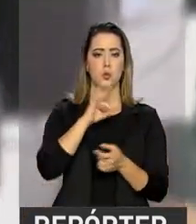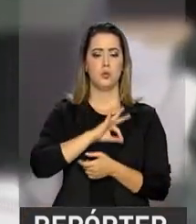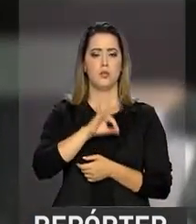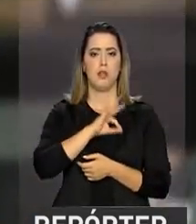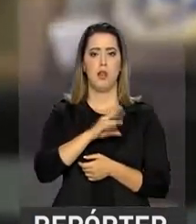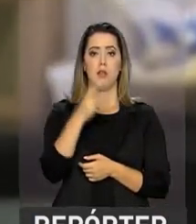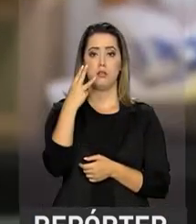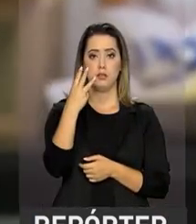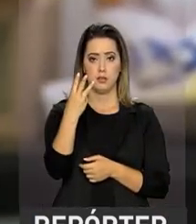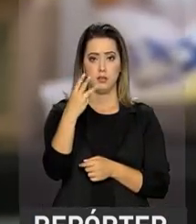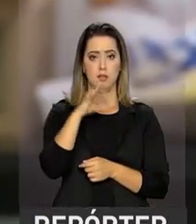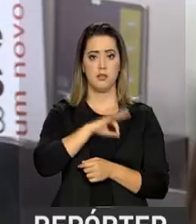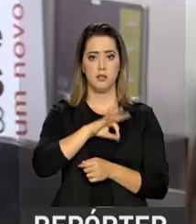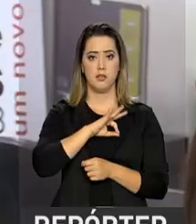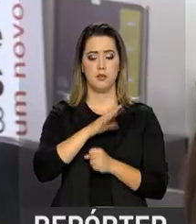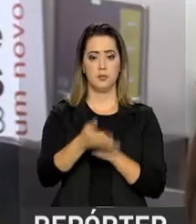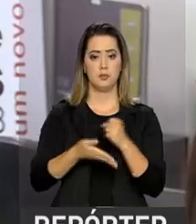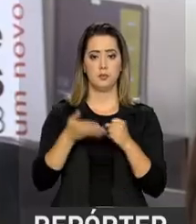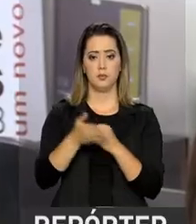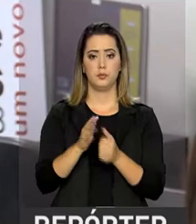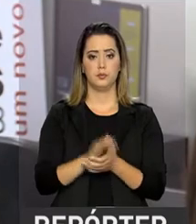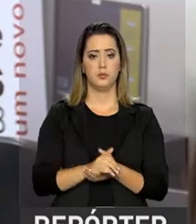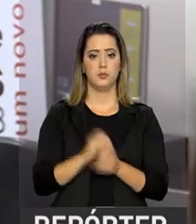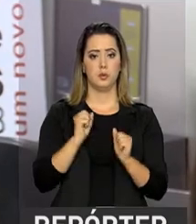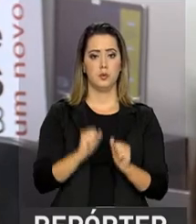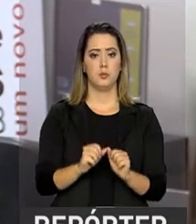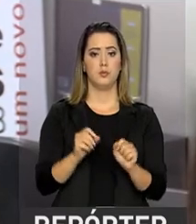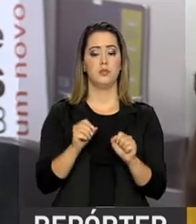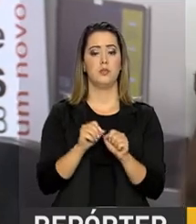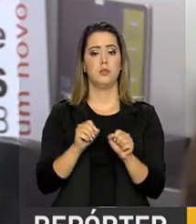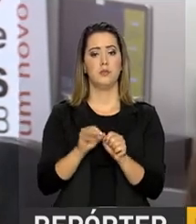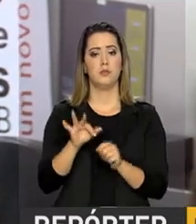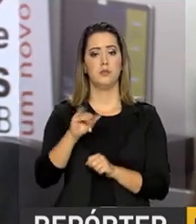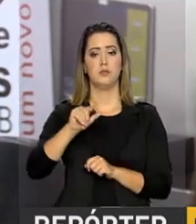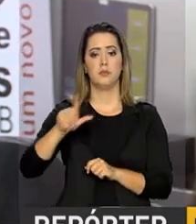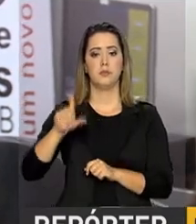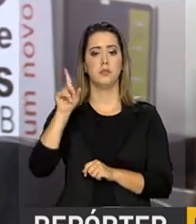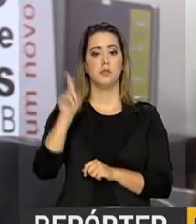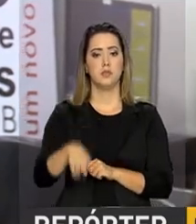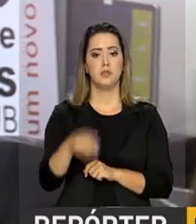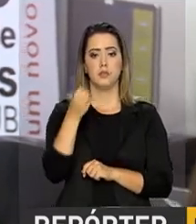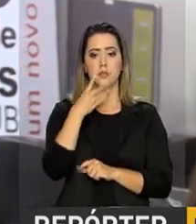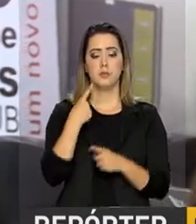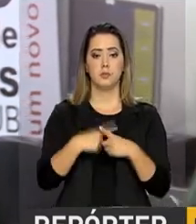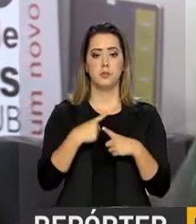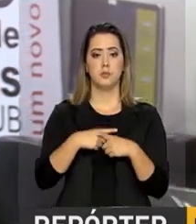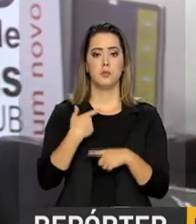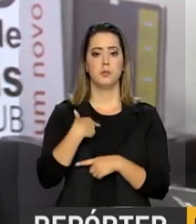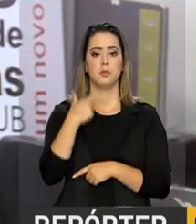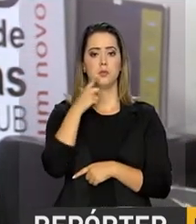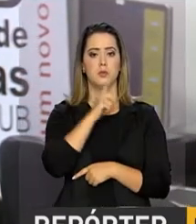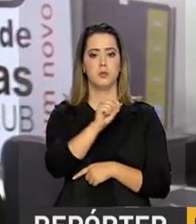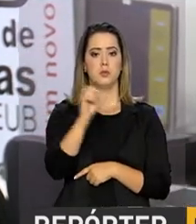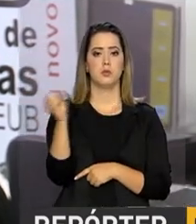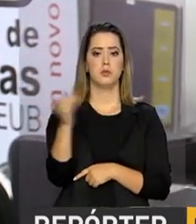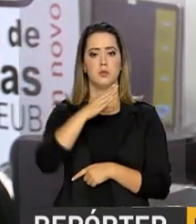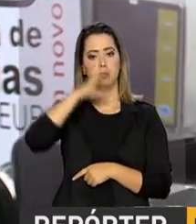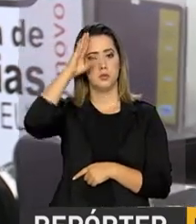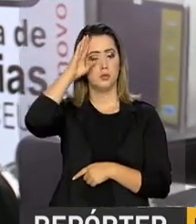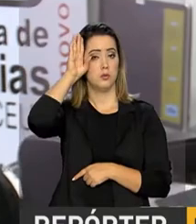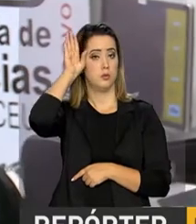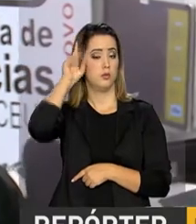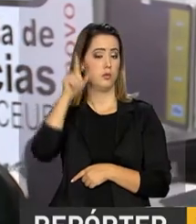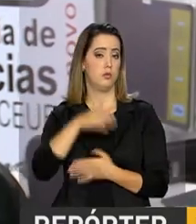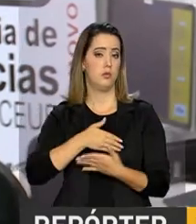três salários mínimos. Poder fazer o FIES foi bom por eu conseguir manter essa nova graduação. Então,